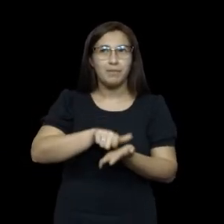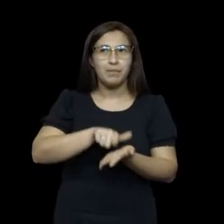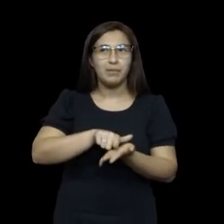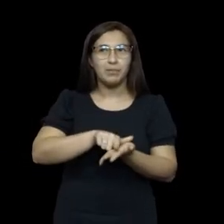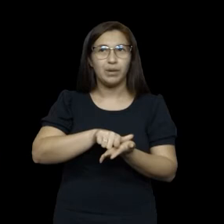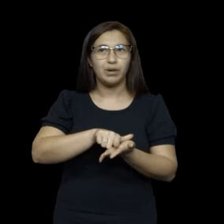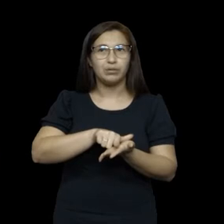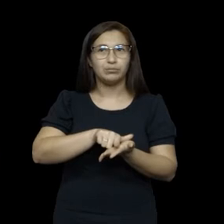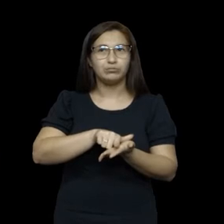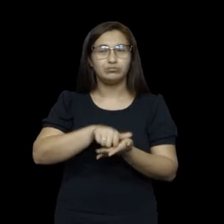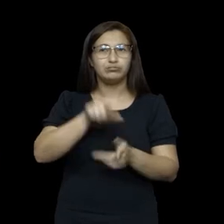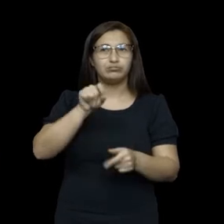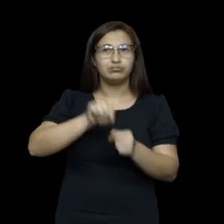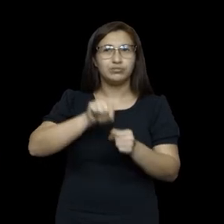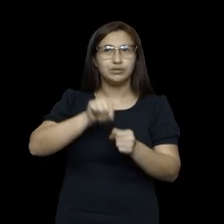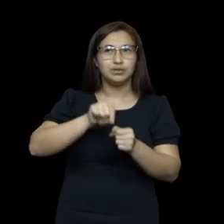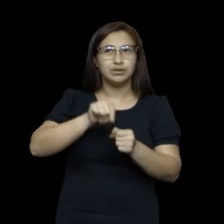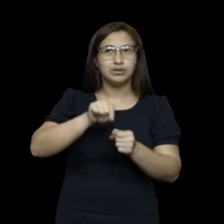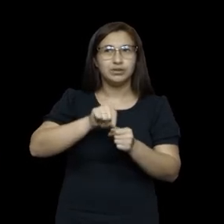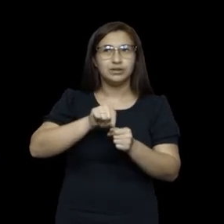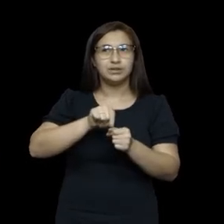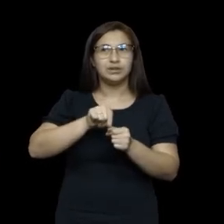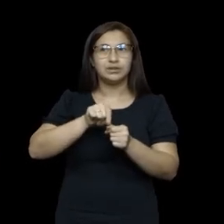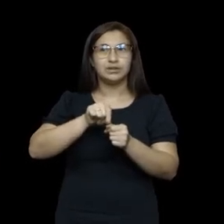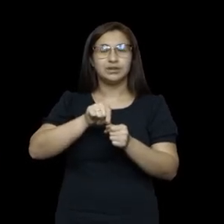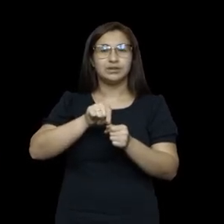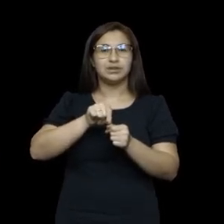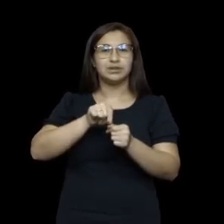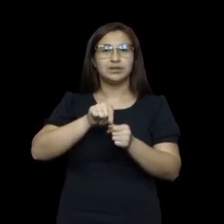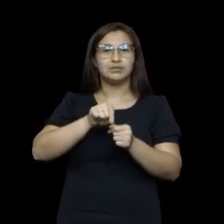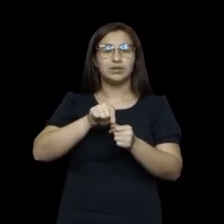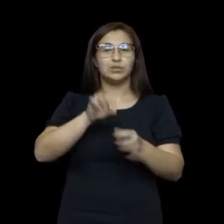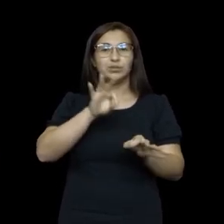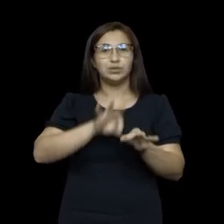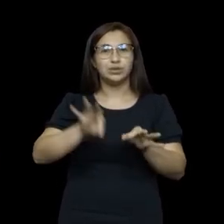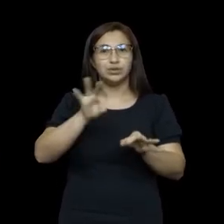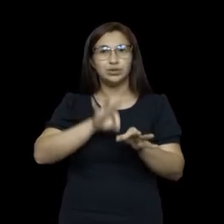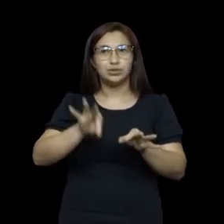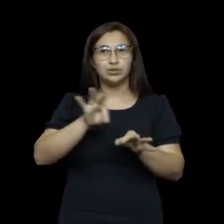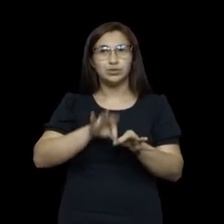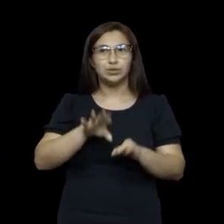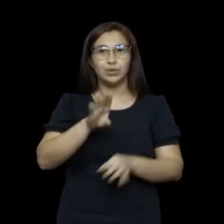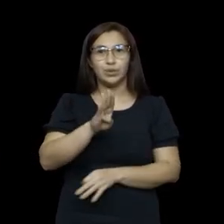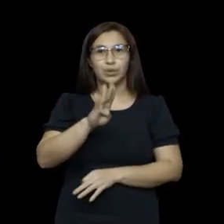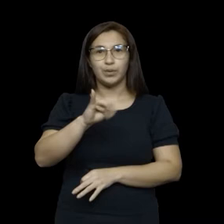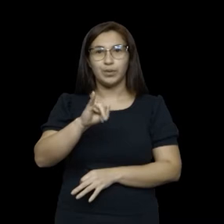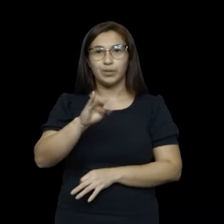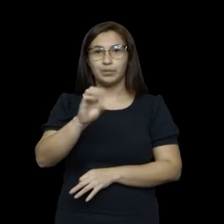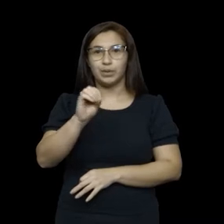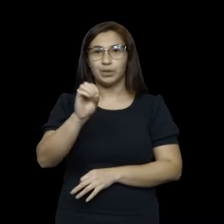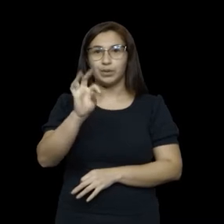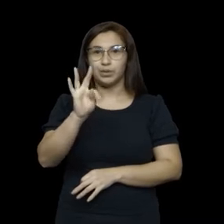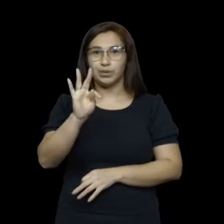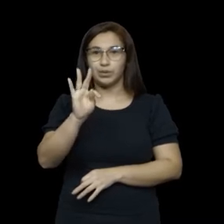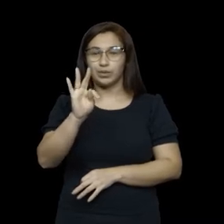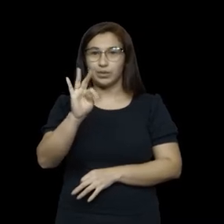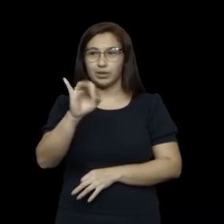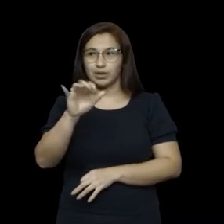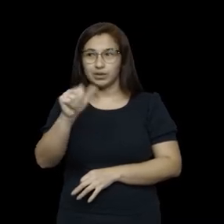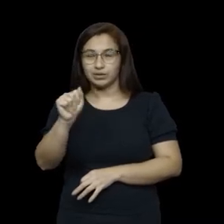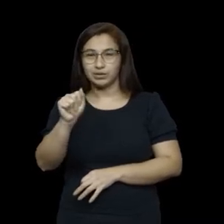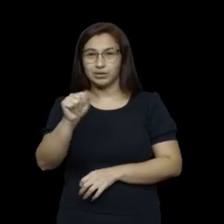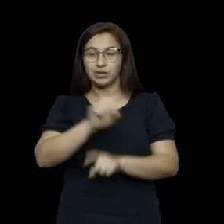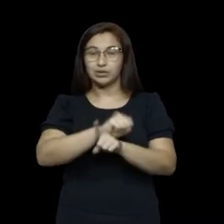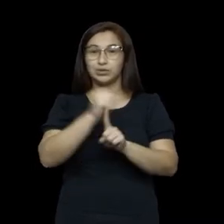que é feita pela pelo Instituto de Bioética e Sociedade Brasileira de